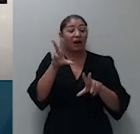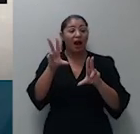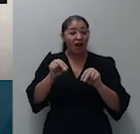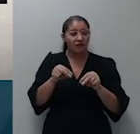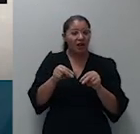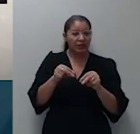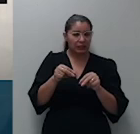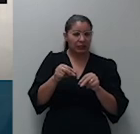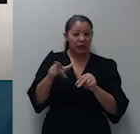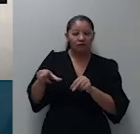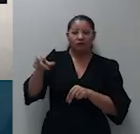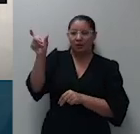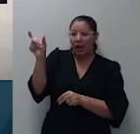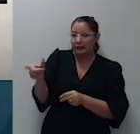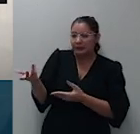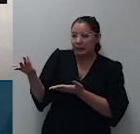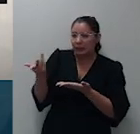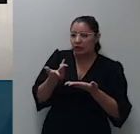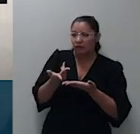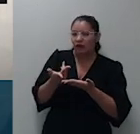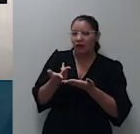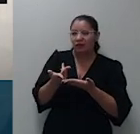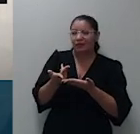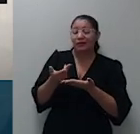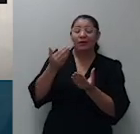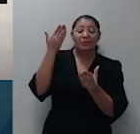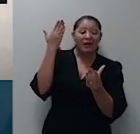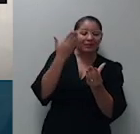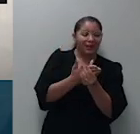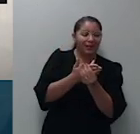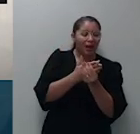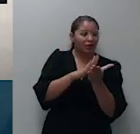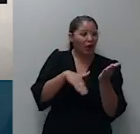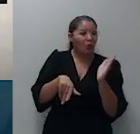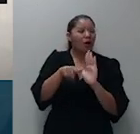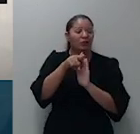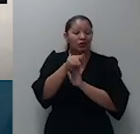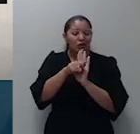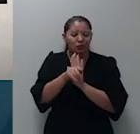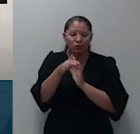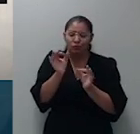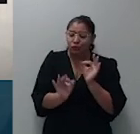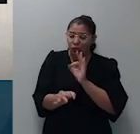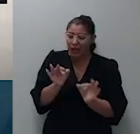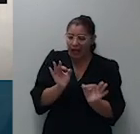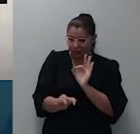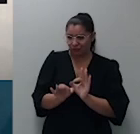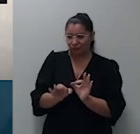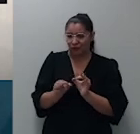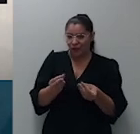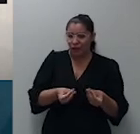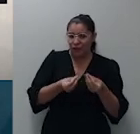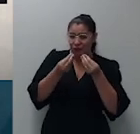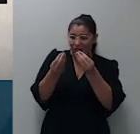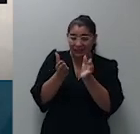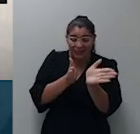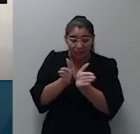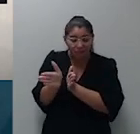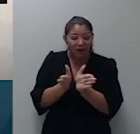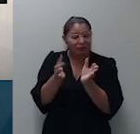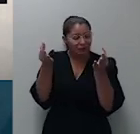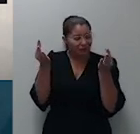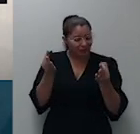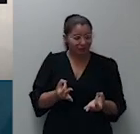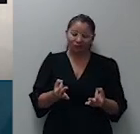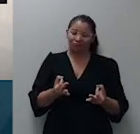e de terem sido os embargos à monitória julgados no mérito e ofertados no prazo, não deve o